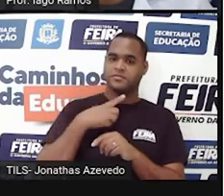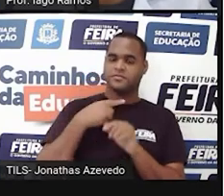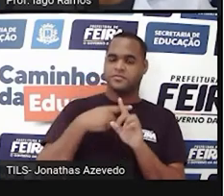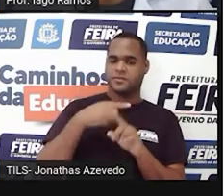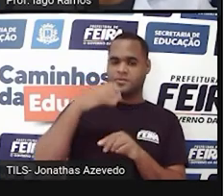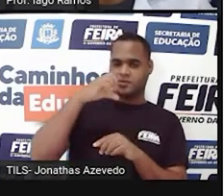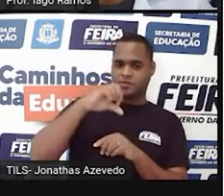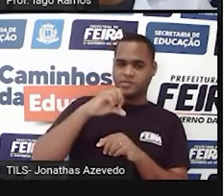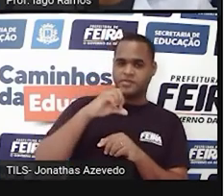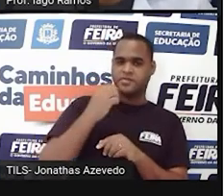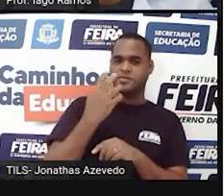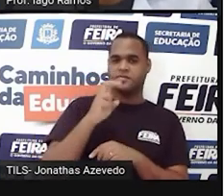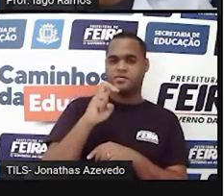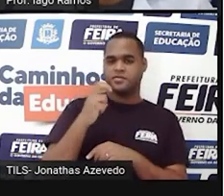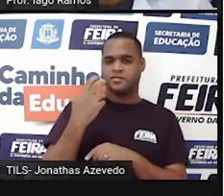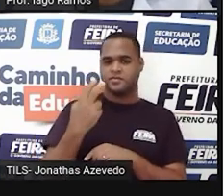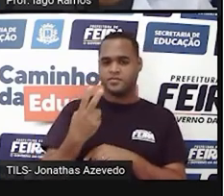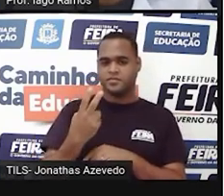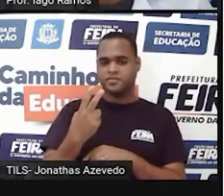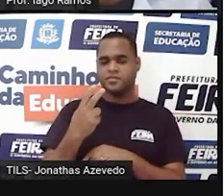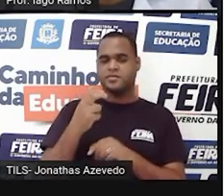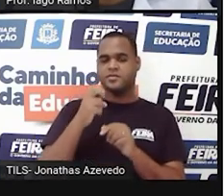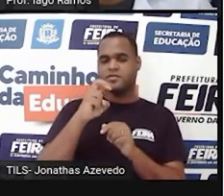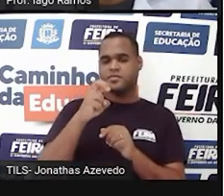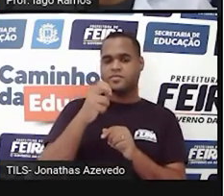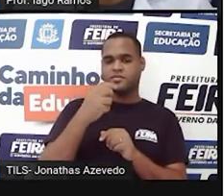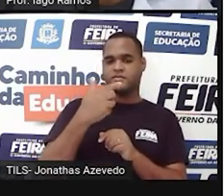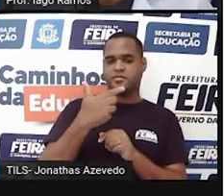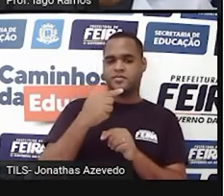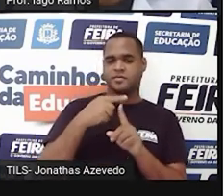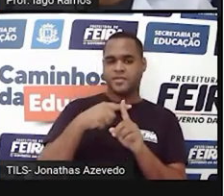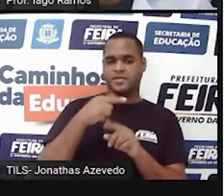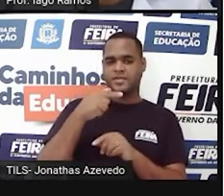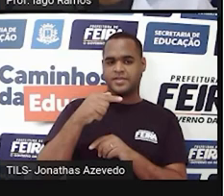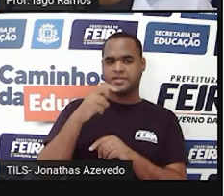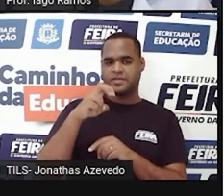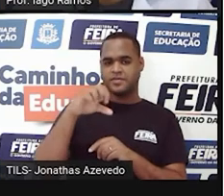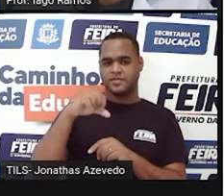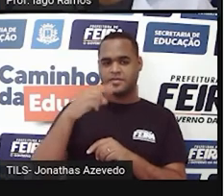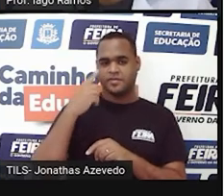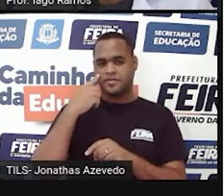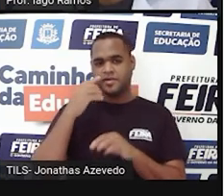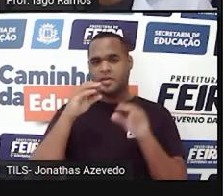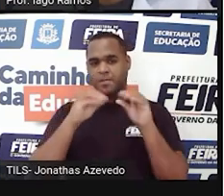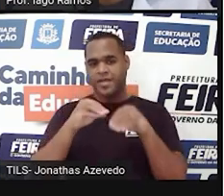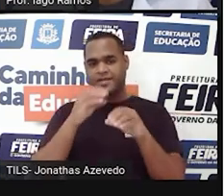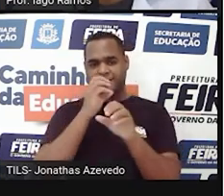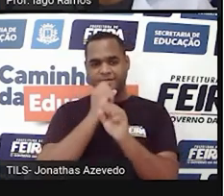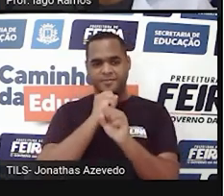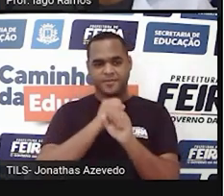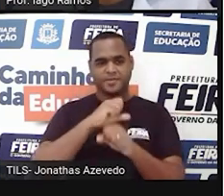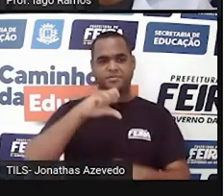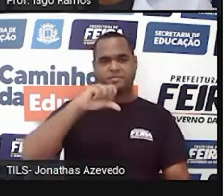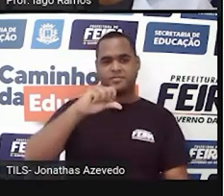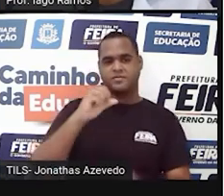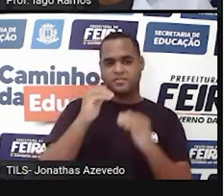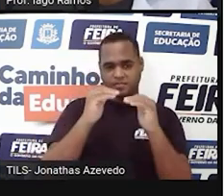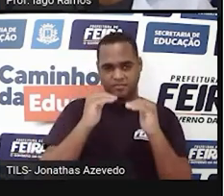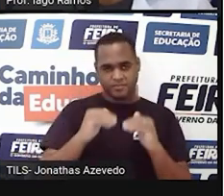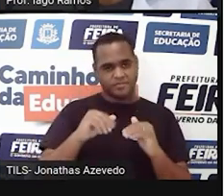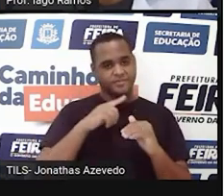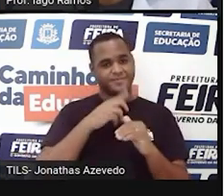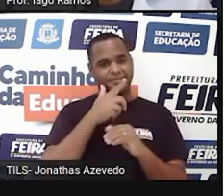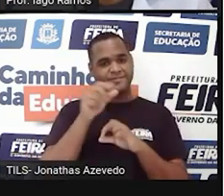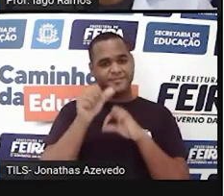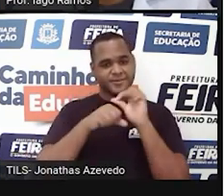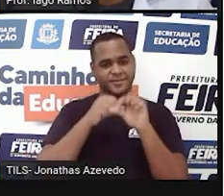9, 52. 52 mais 7, 59. Fica o algarismo 9, aqui embaixo, vem